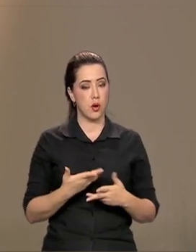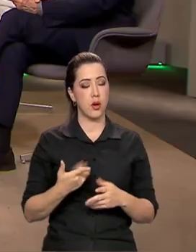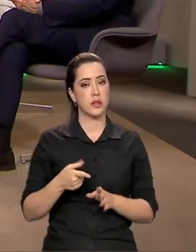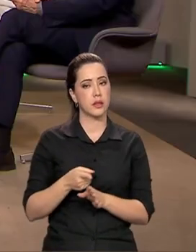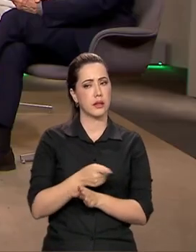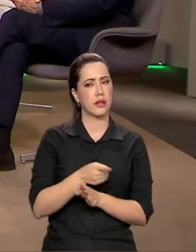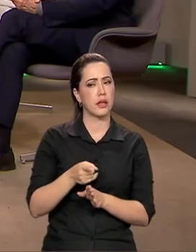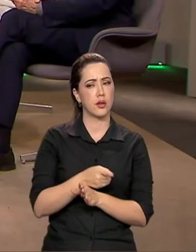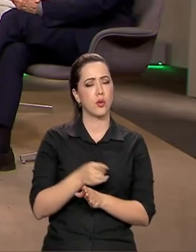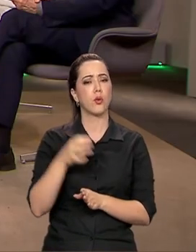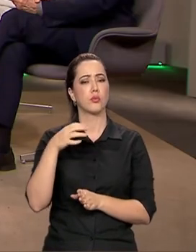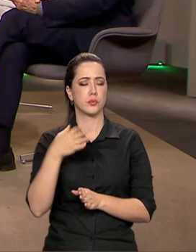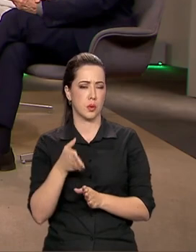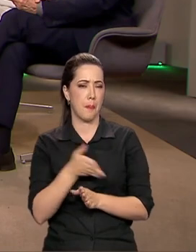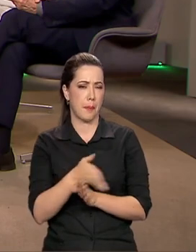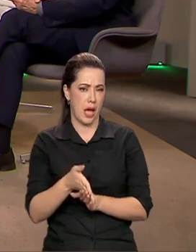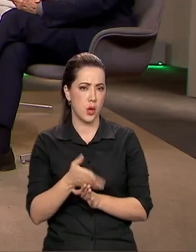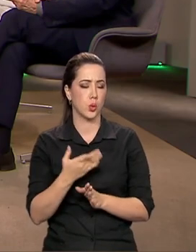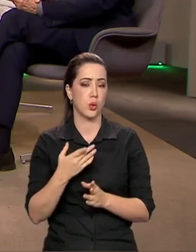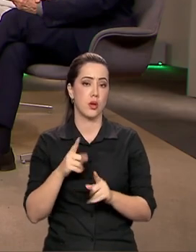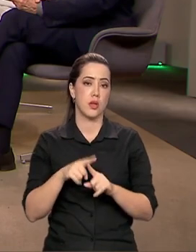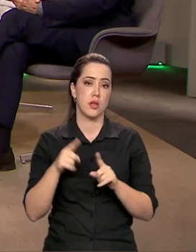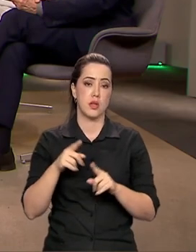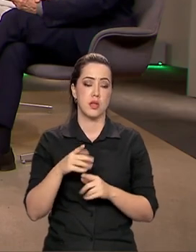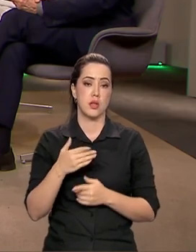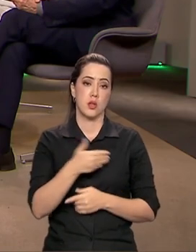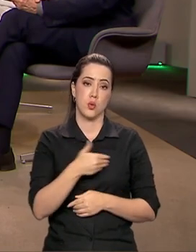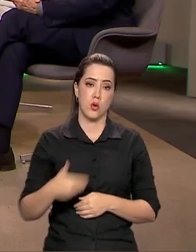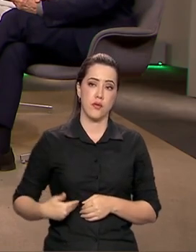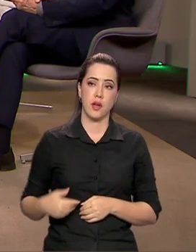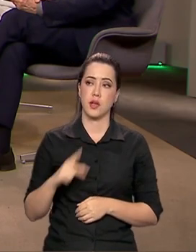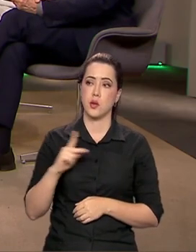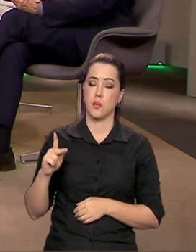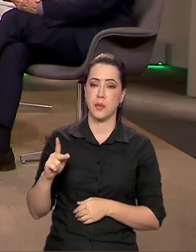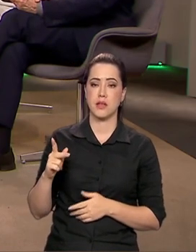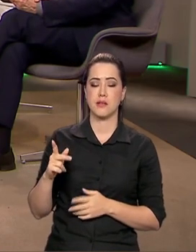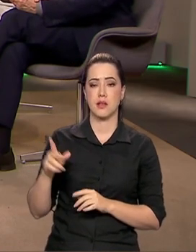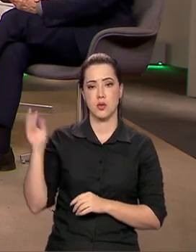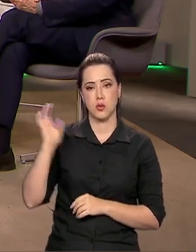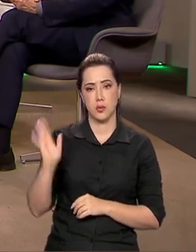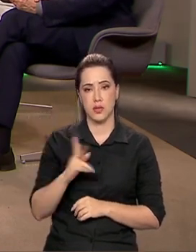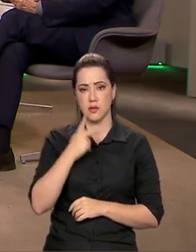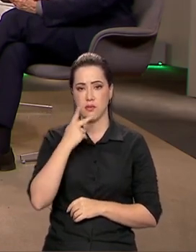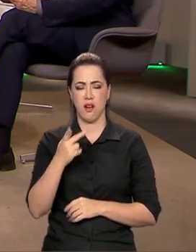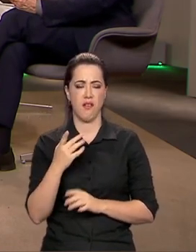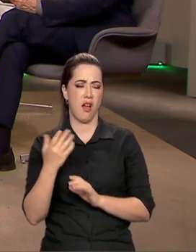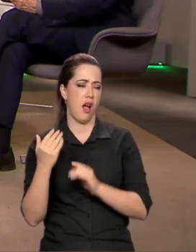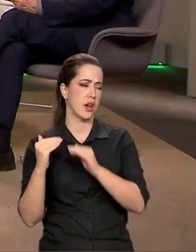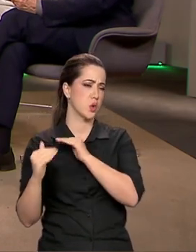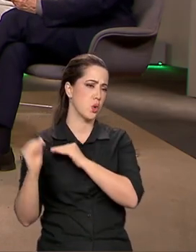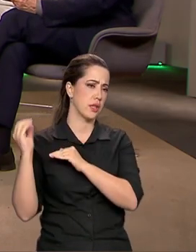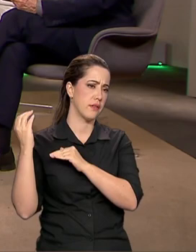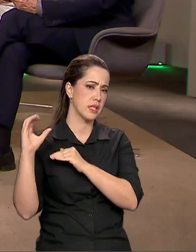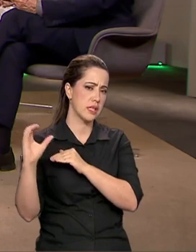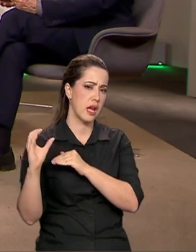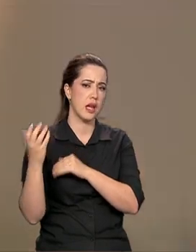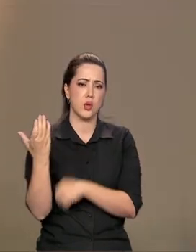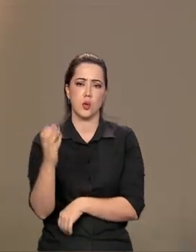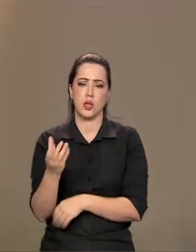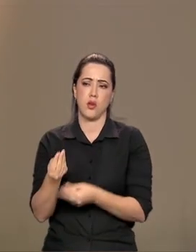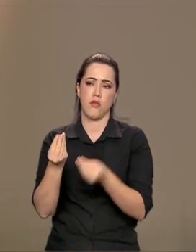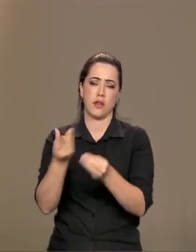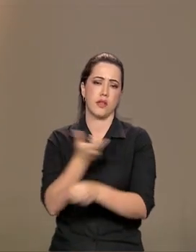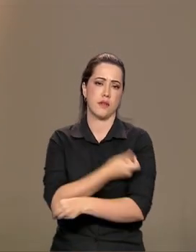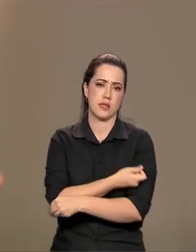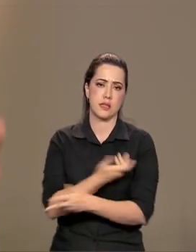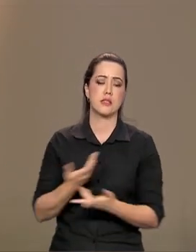recente, que o governo e o presidente negavam a ciência e diziam que a terra era redonda e não queriam botar a vacina no braço das pessoas. Então, a